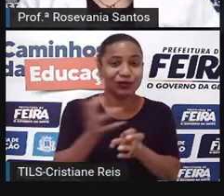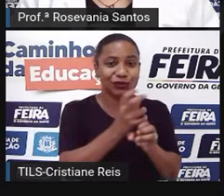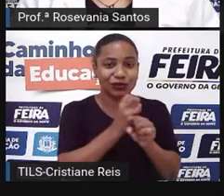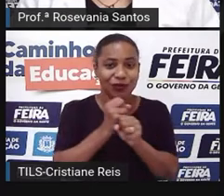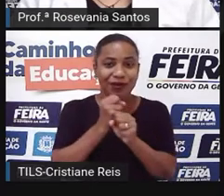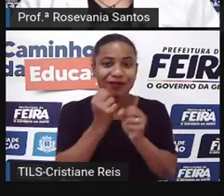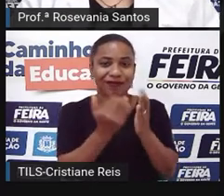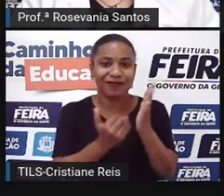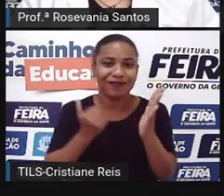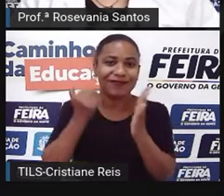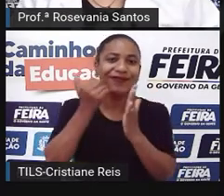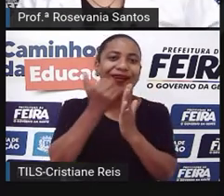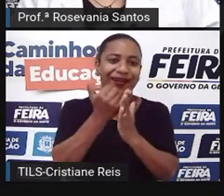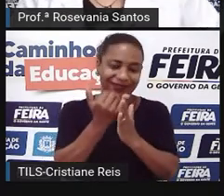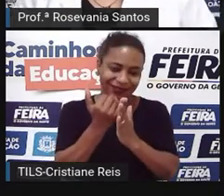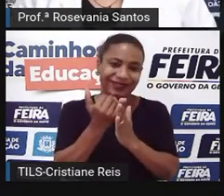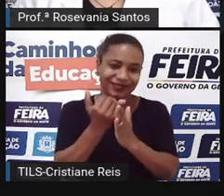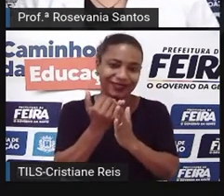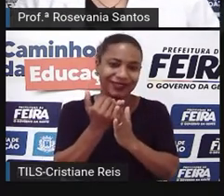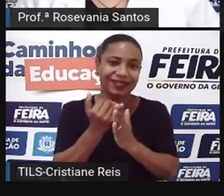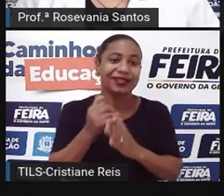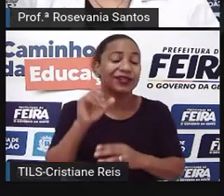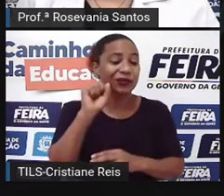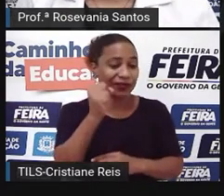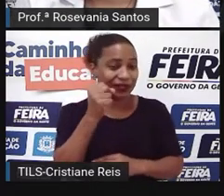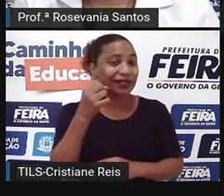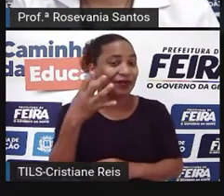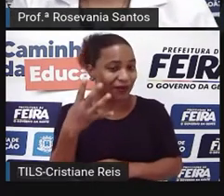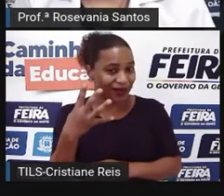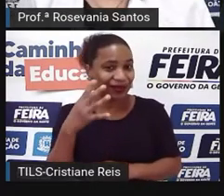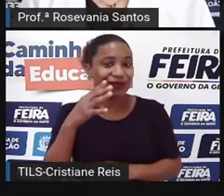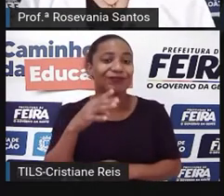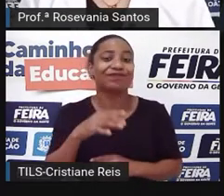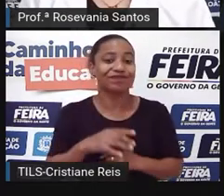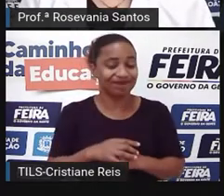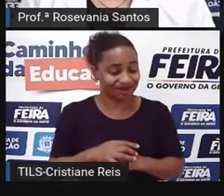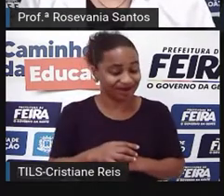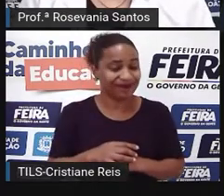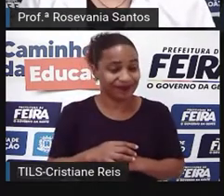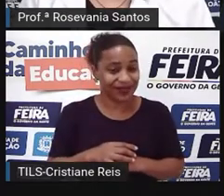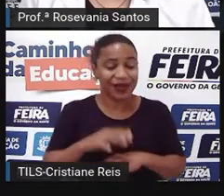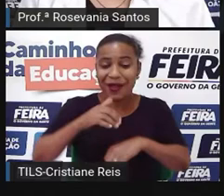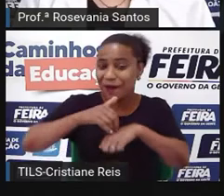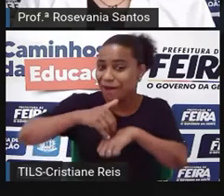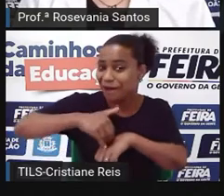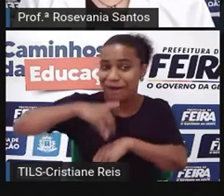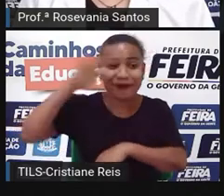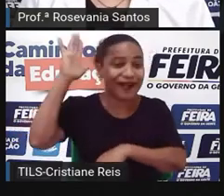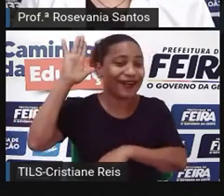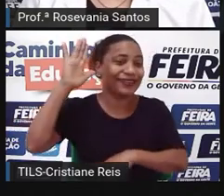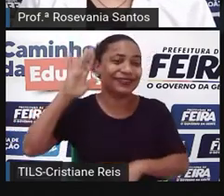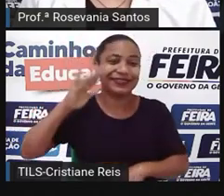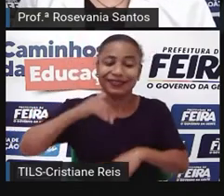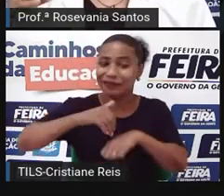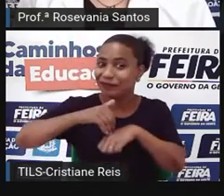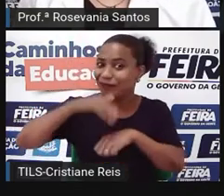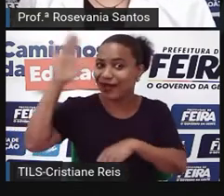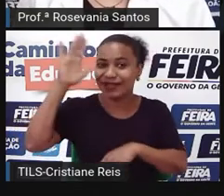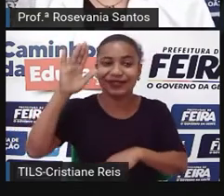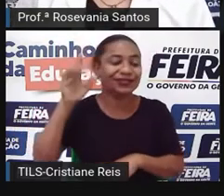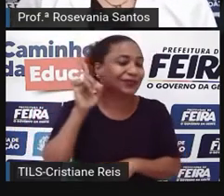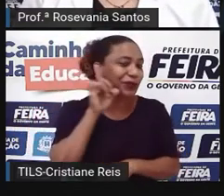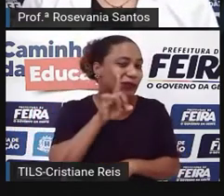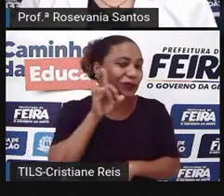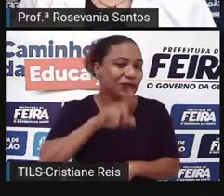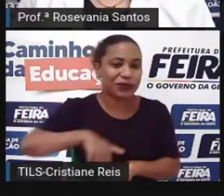ele está ali abarcando desses 84, 20,94 trilhões, é dele ali. Então, é